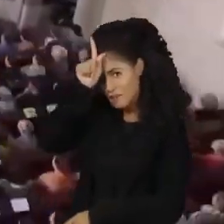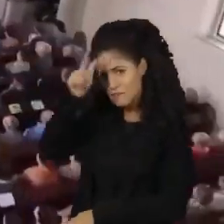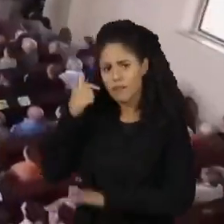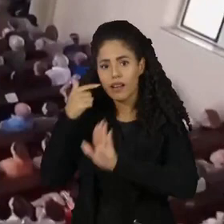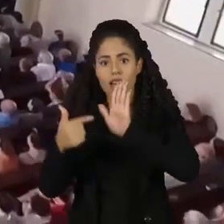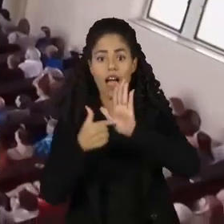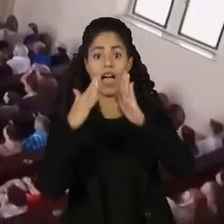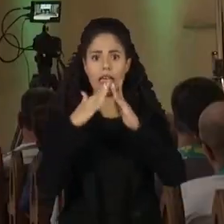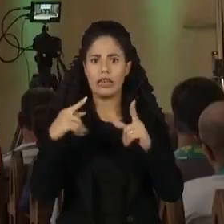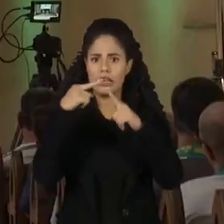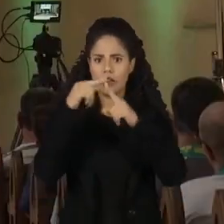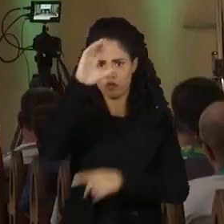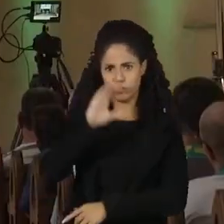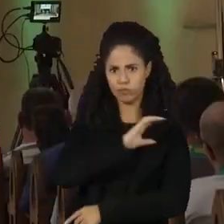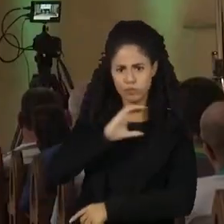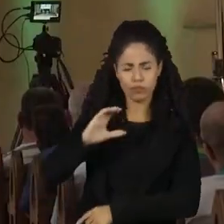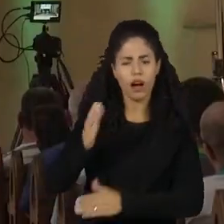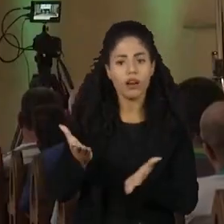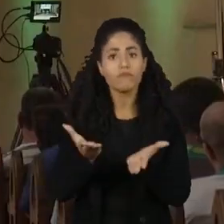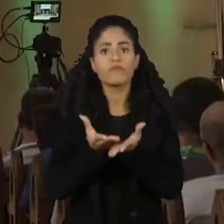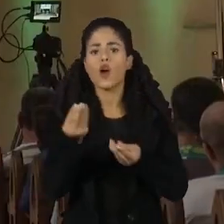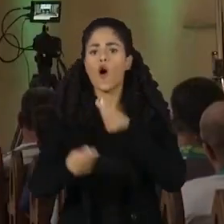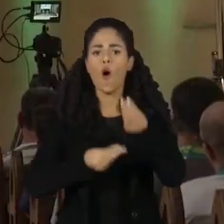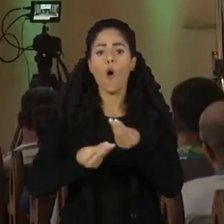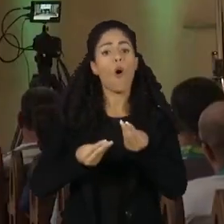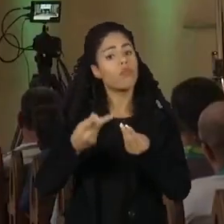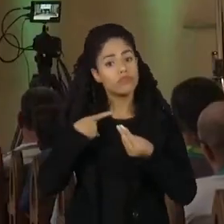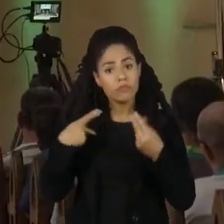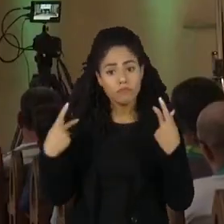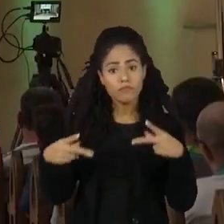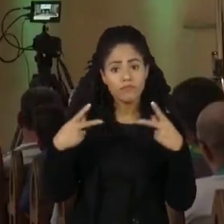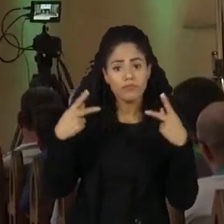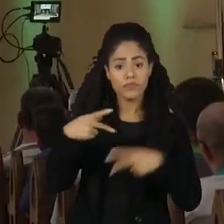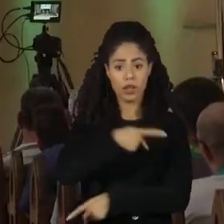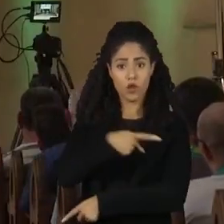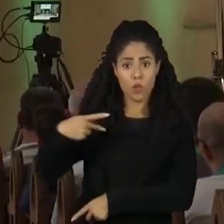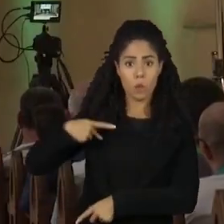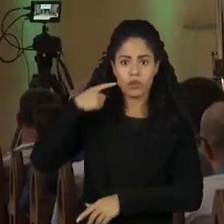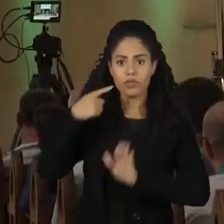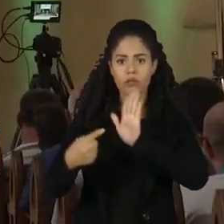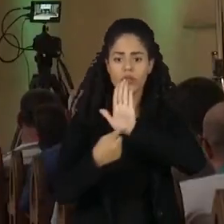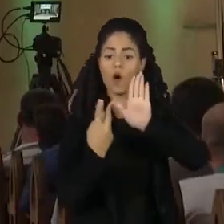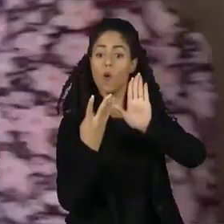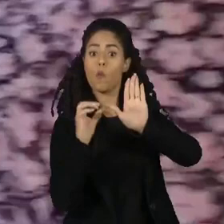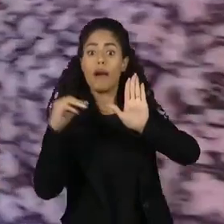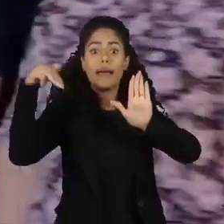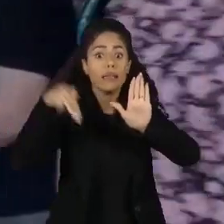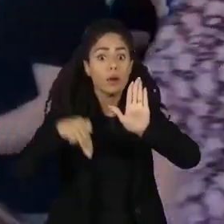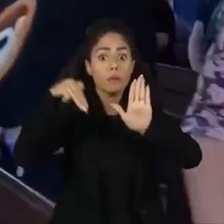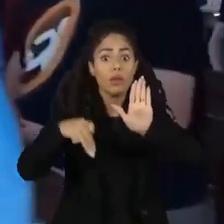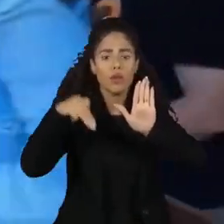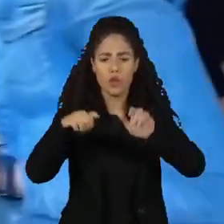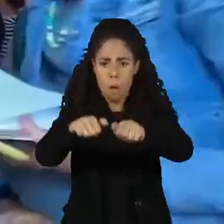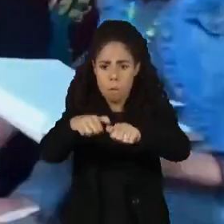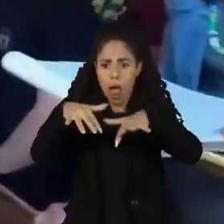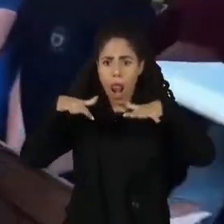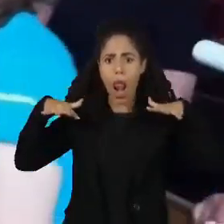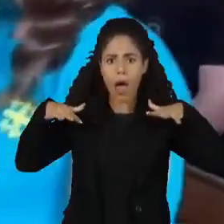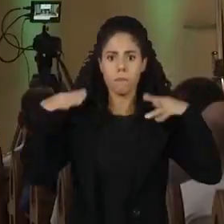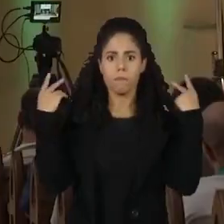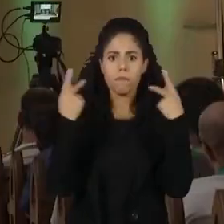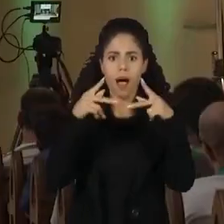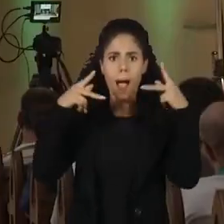igrejas protestantes, o avatar de um pastor pregou durante 40 minutos para um rebanho de 300